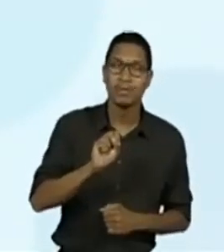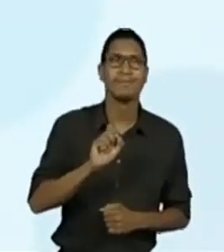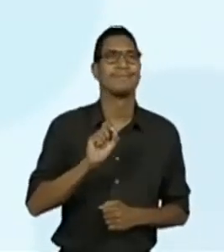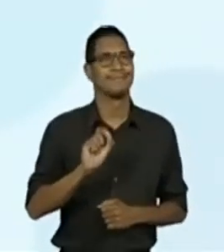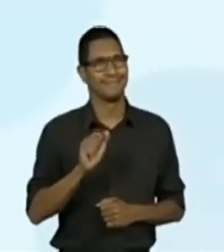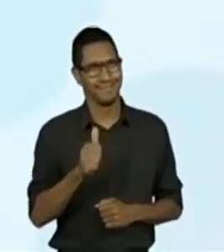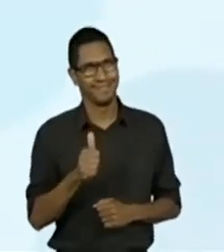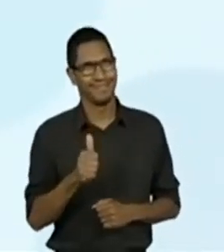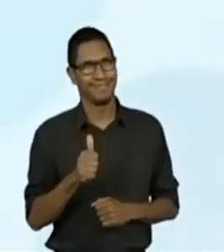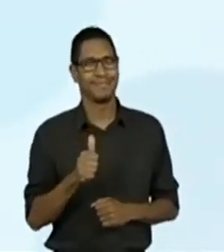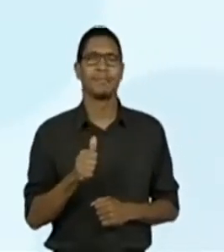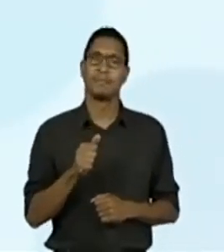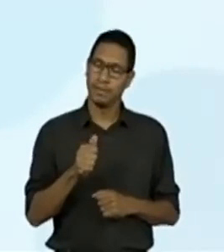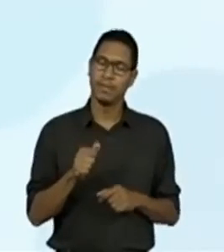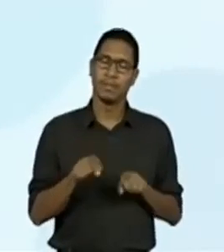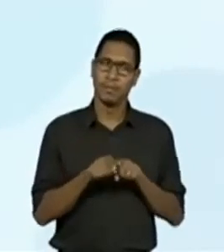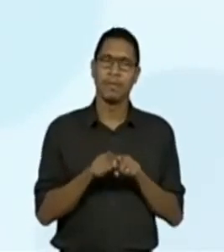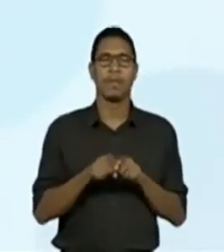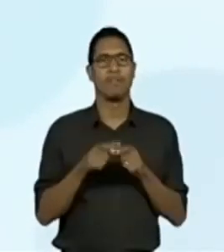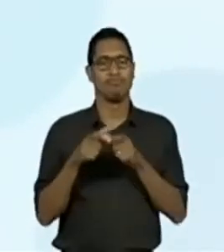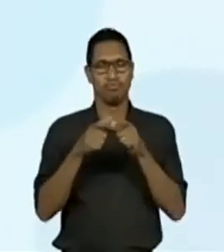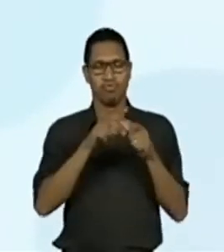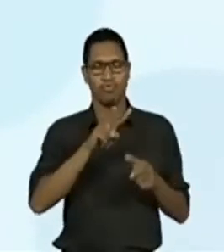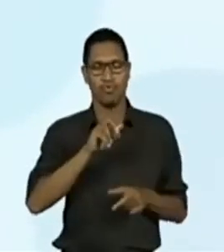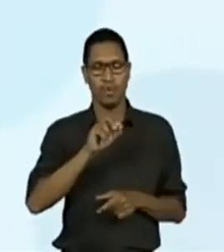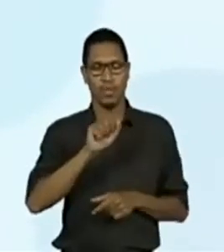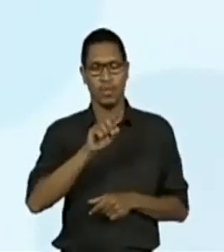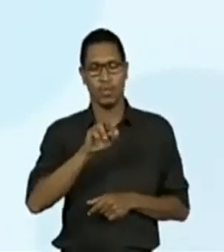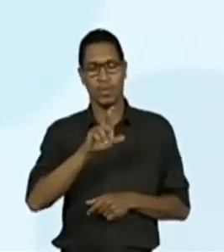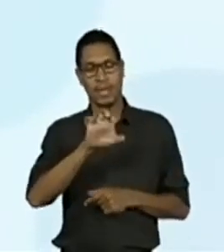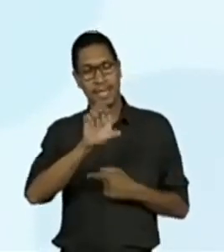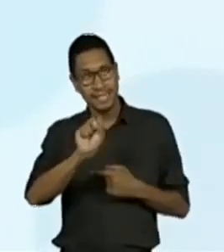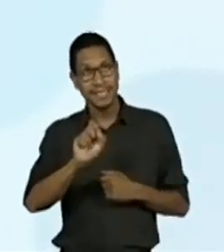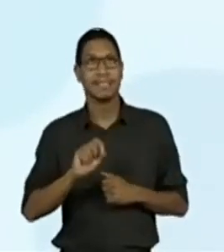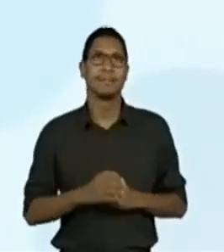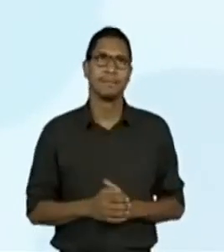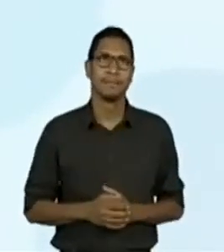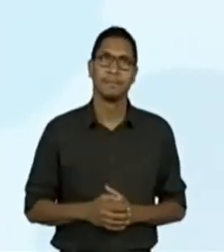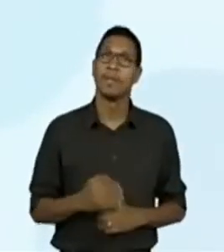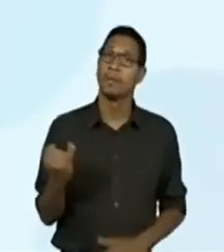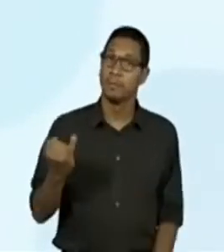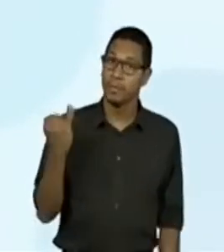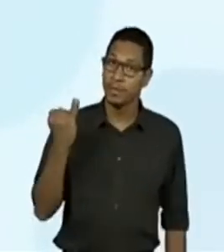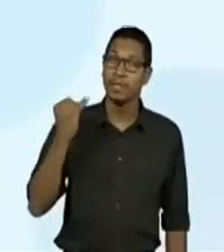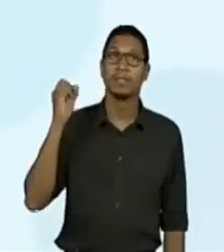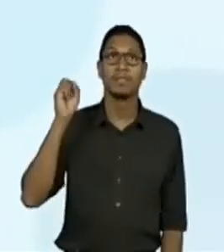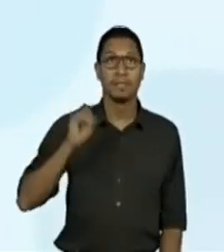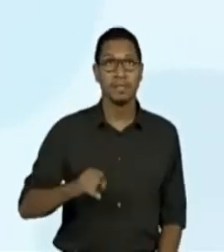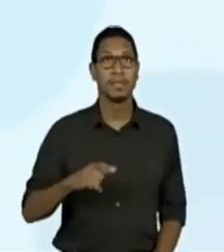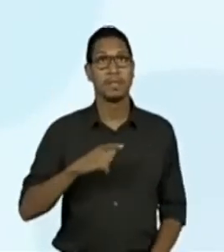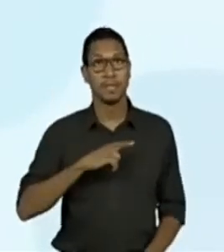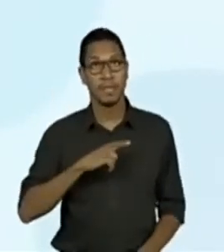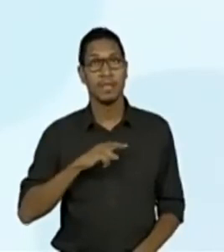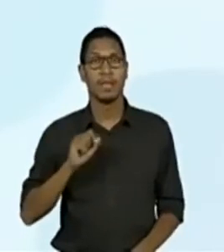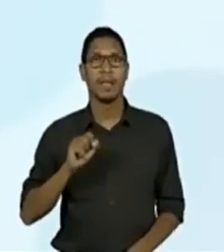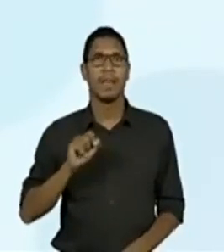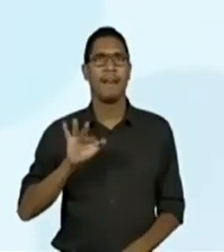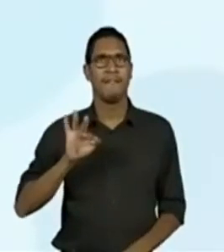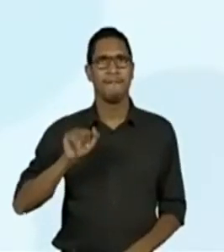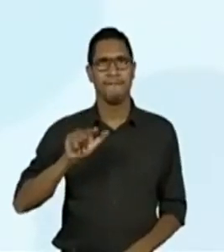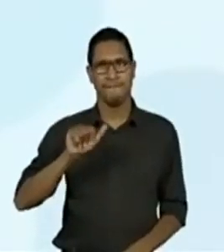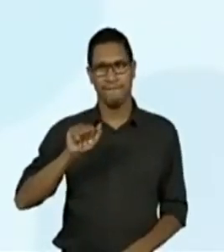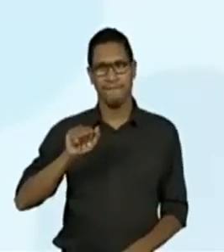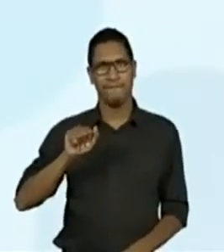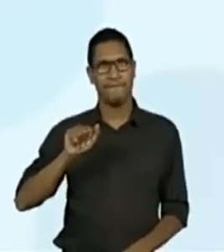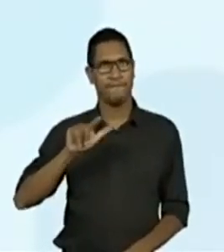voadores. Acho importante falar disso para as